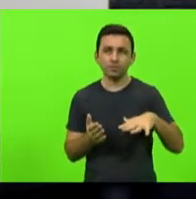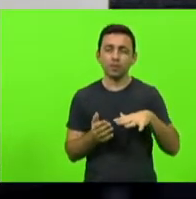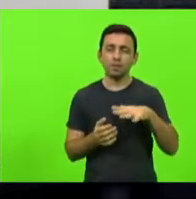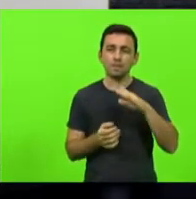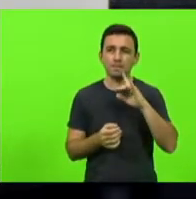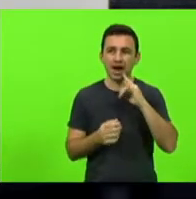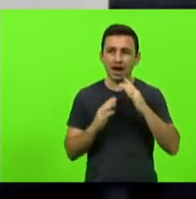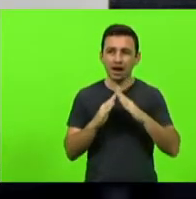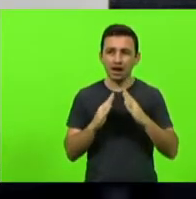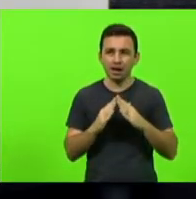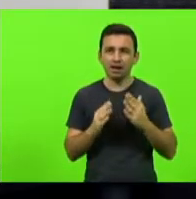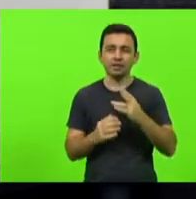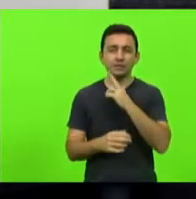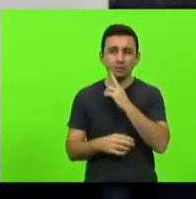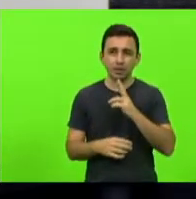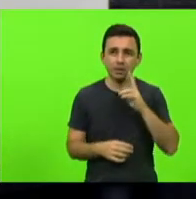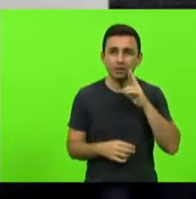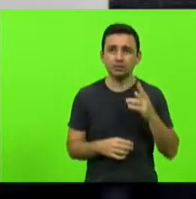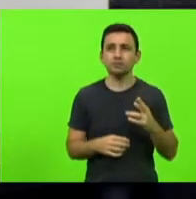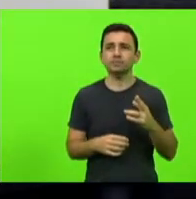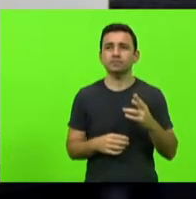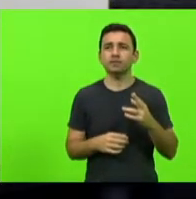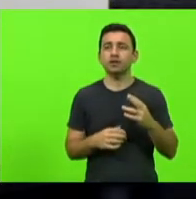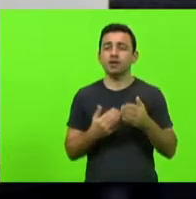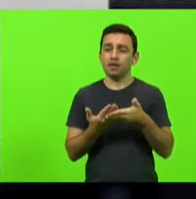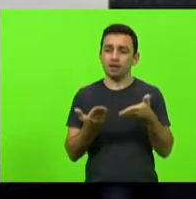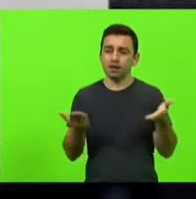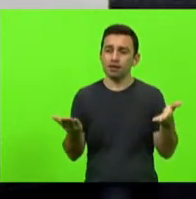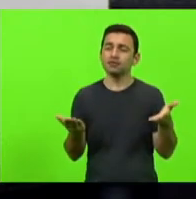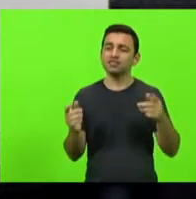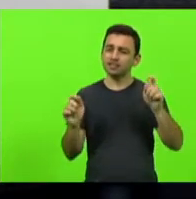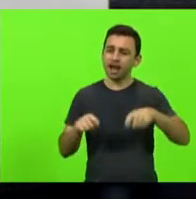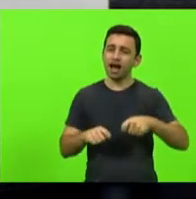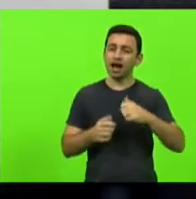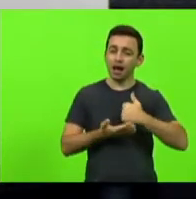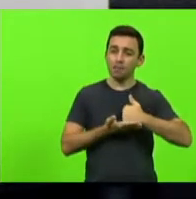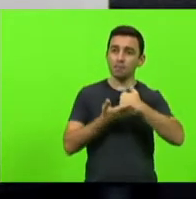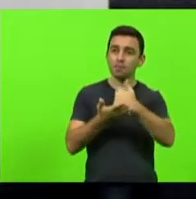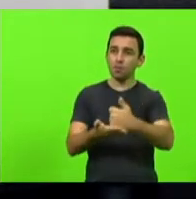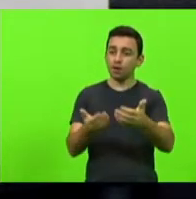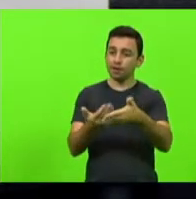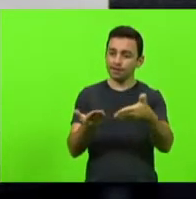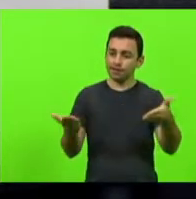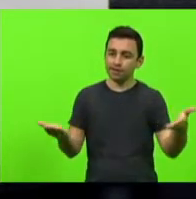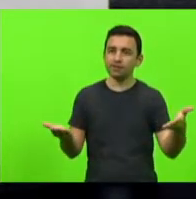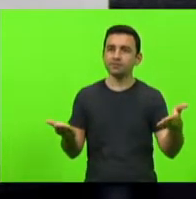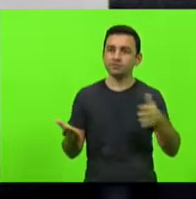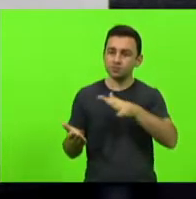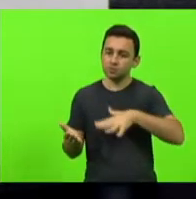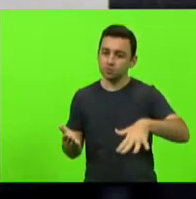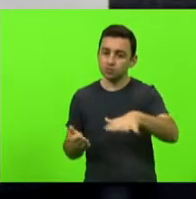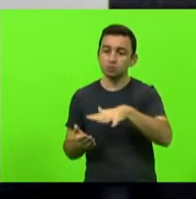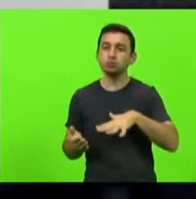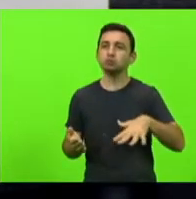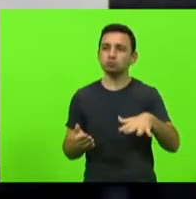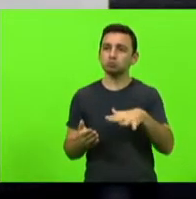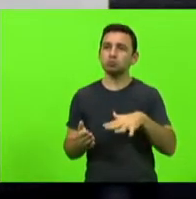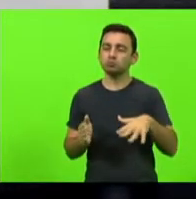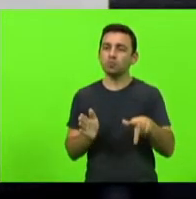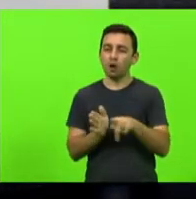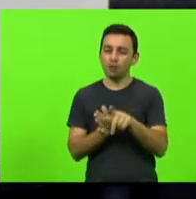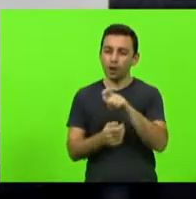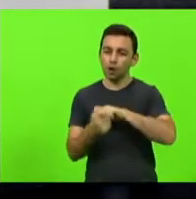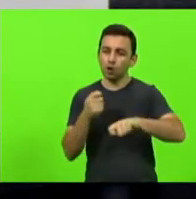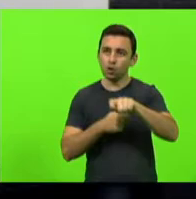bebidas, ela cria essa oportunidade para que esse importante setor da economia